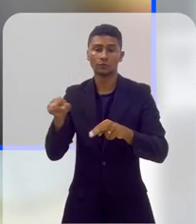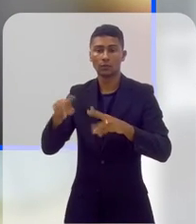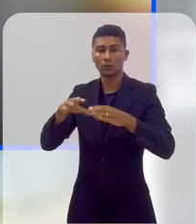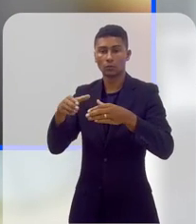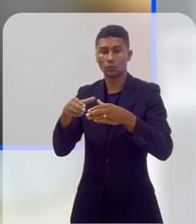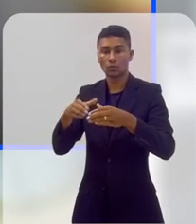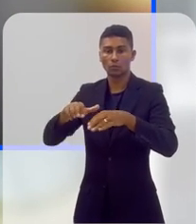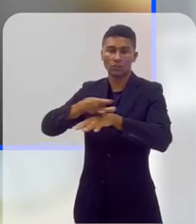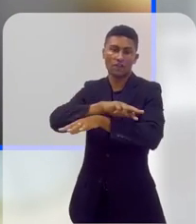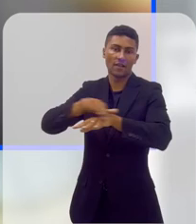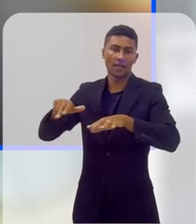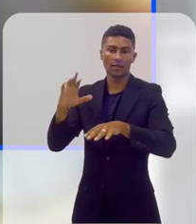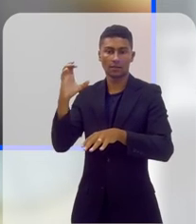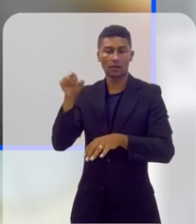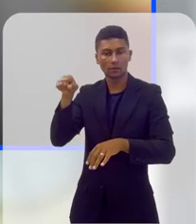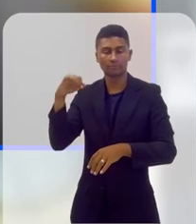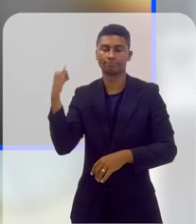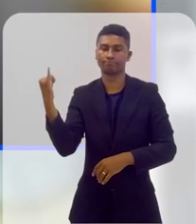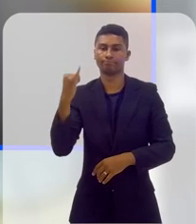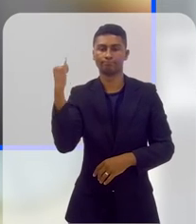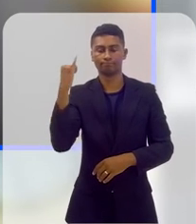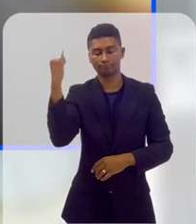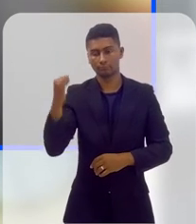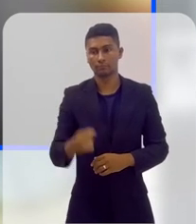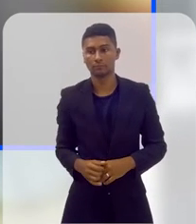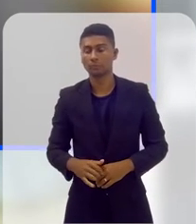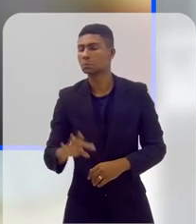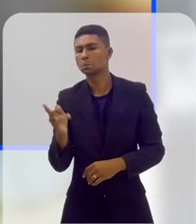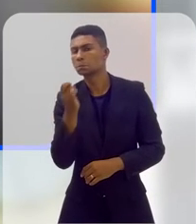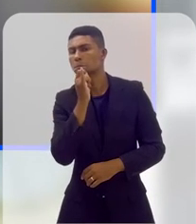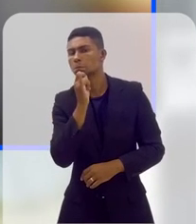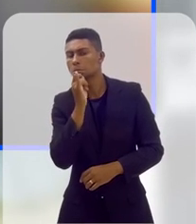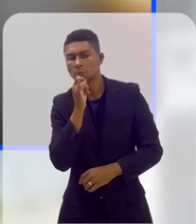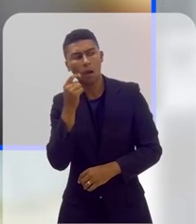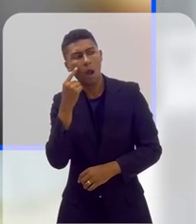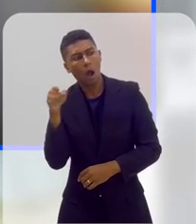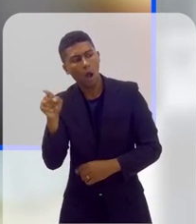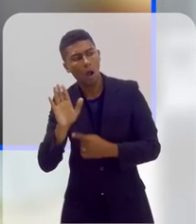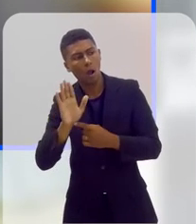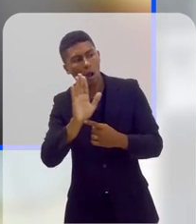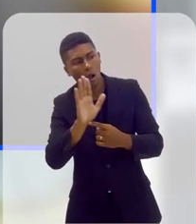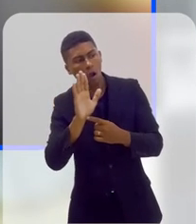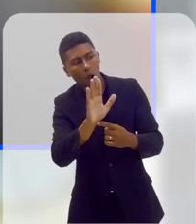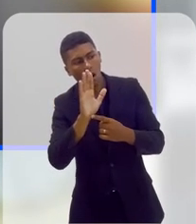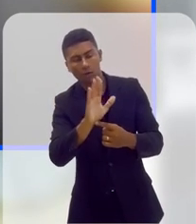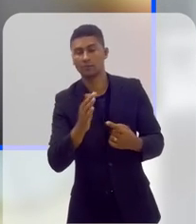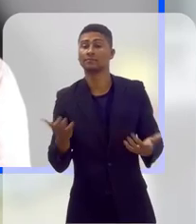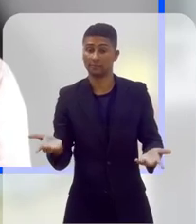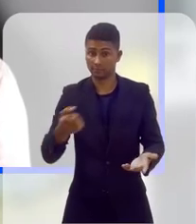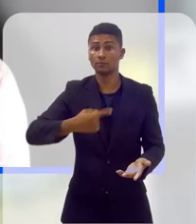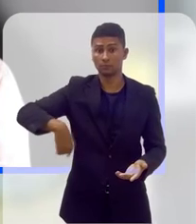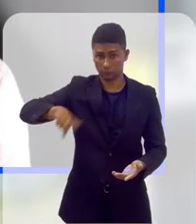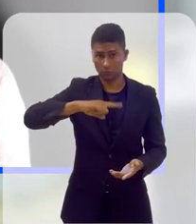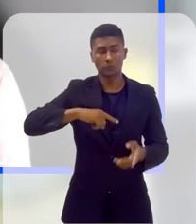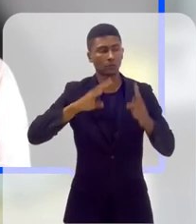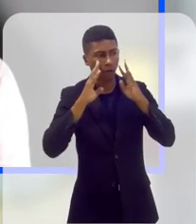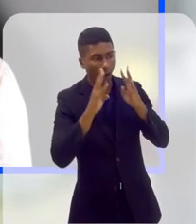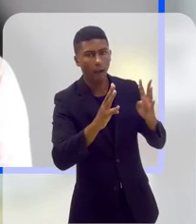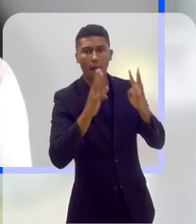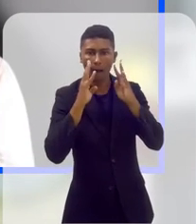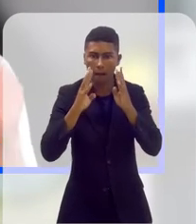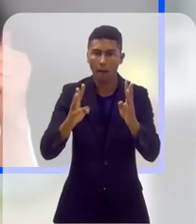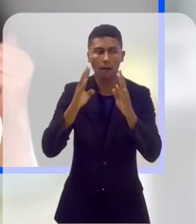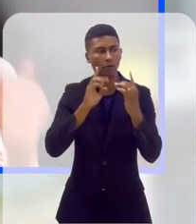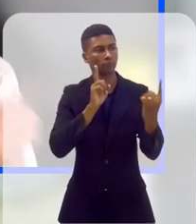casos de atendimento são situações, assim, sempre envoltas em muitas violações de direitos, né?